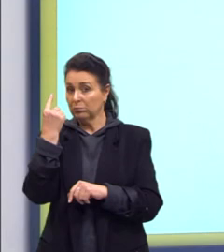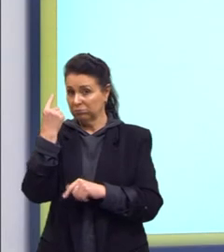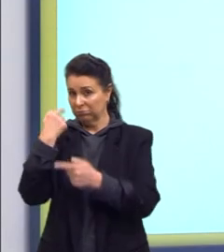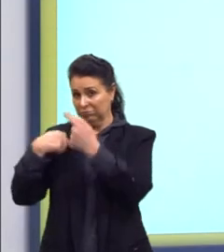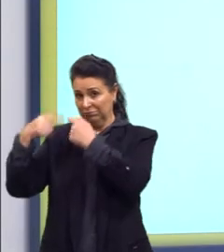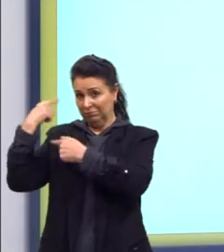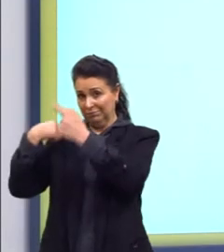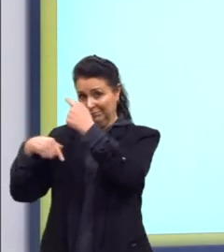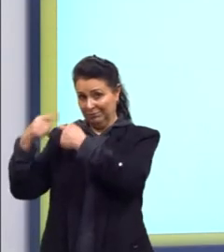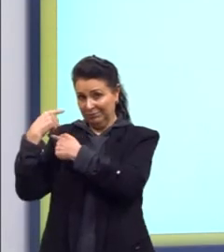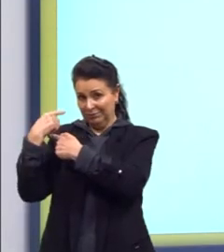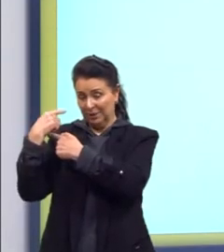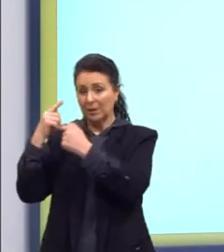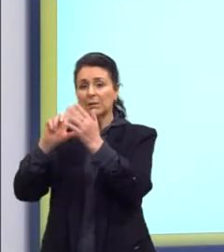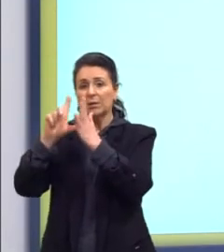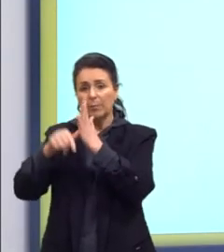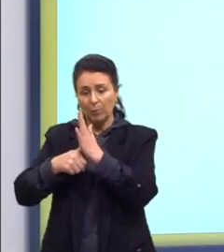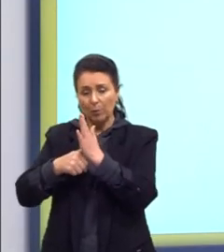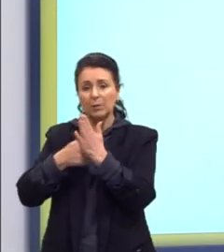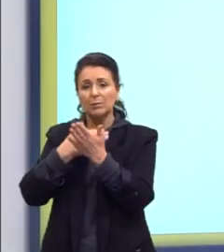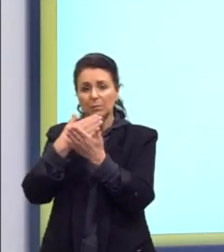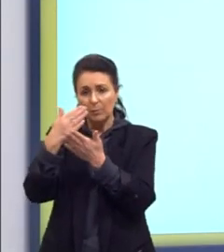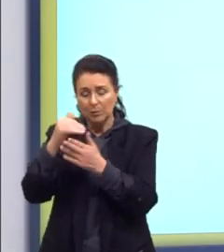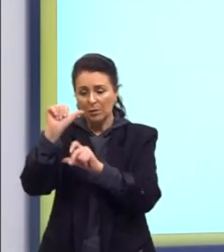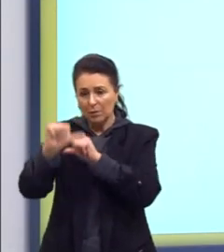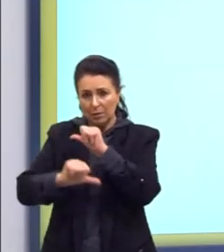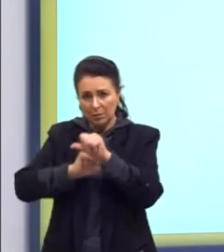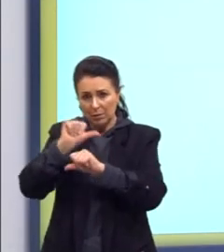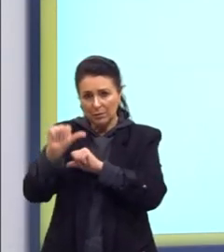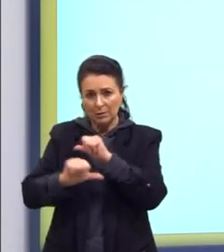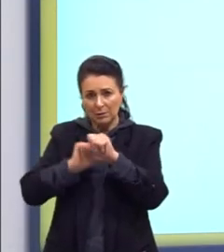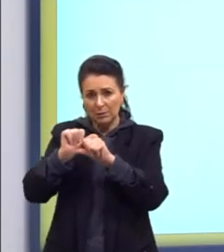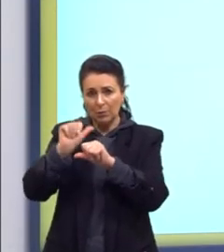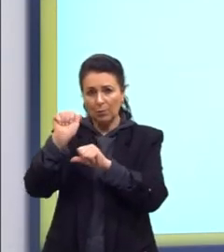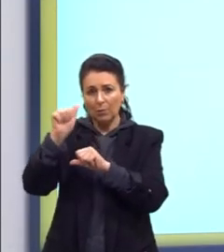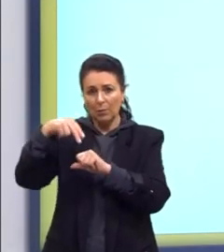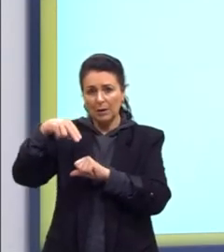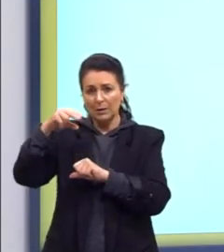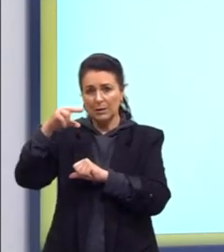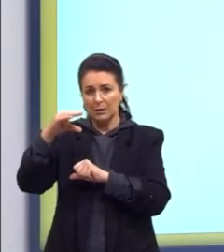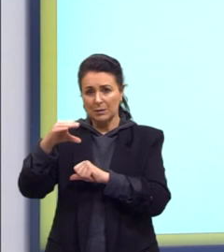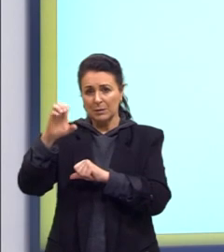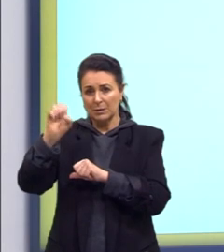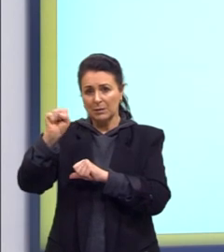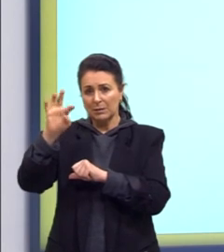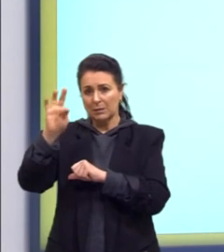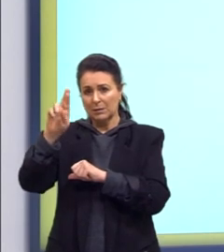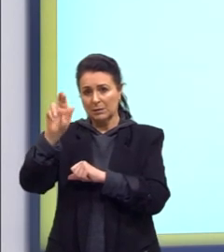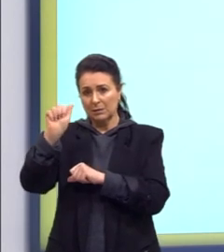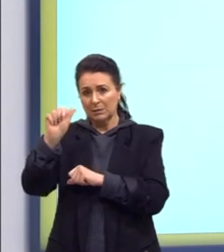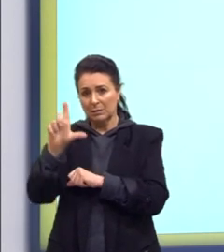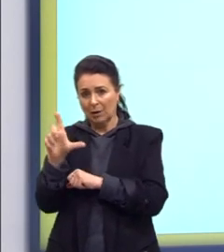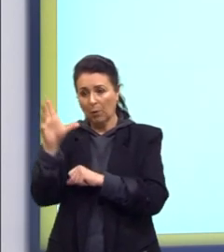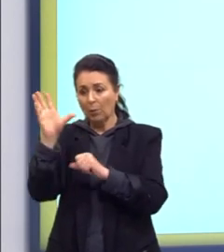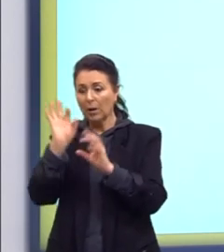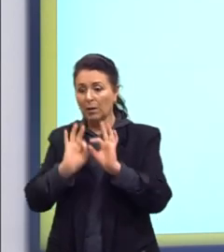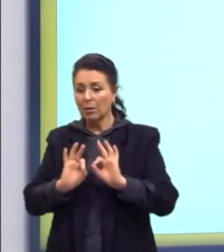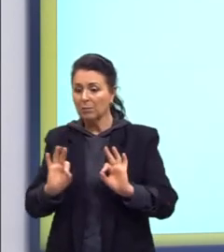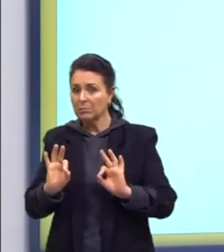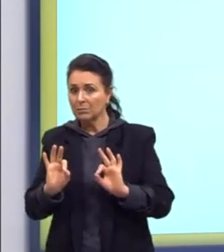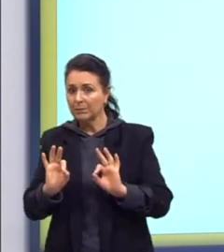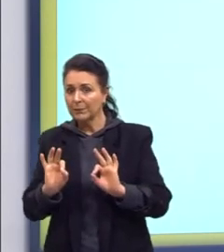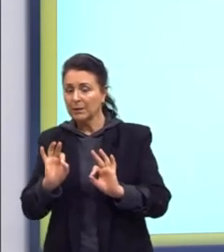esses tentilhões, tiveram um ancestral comum, e esse ancestral comum, então, evoluiu para toda essa